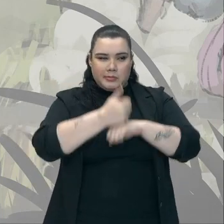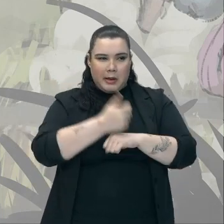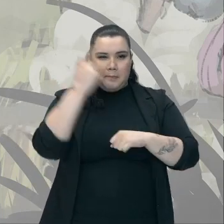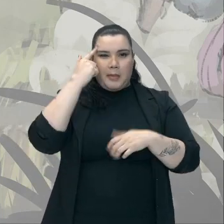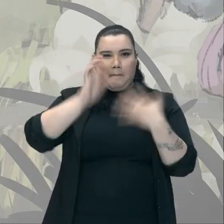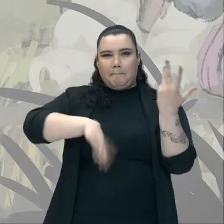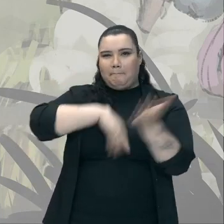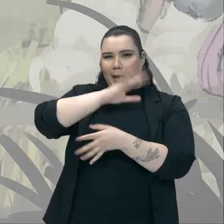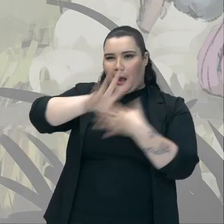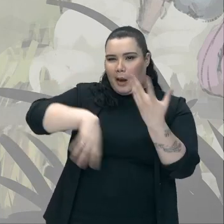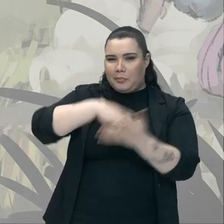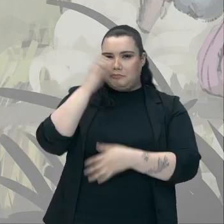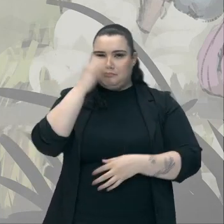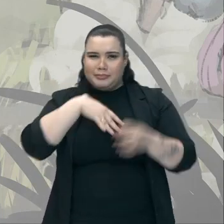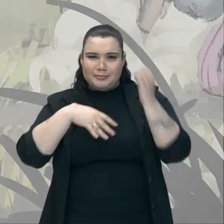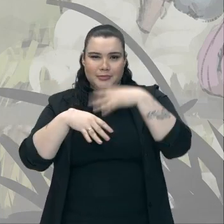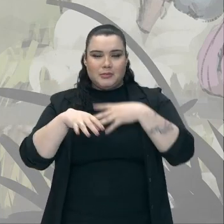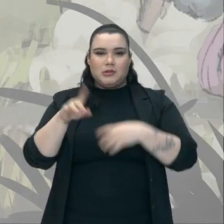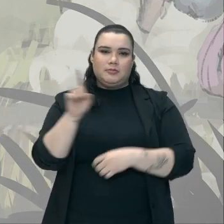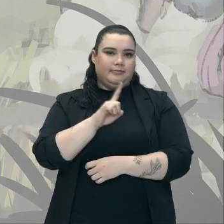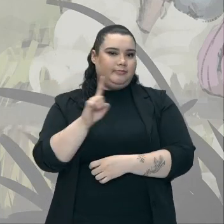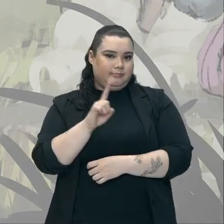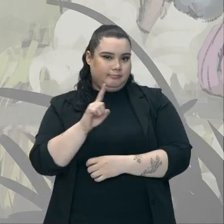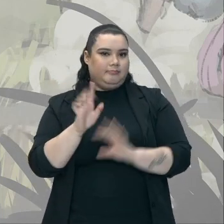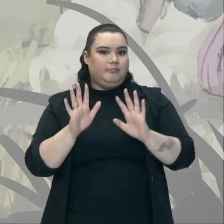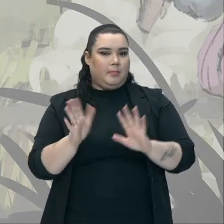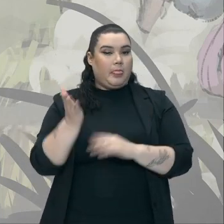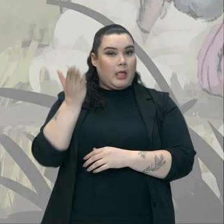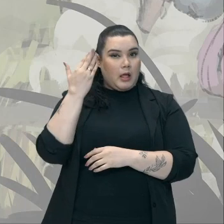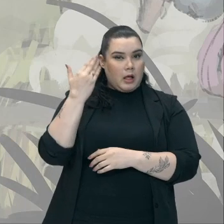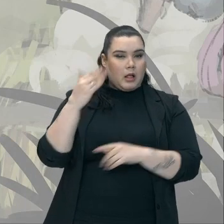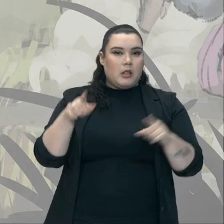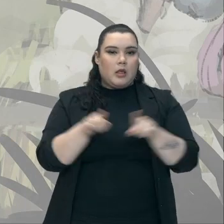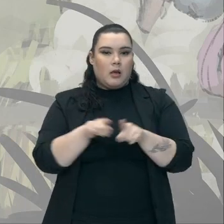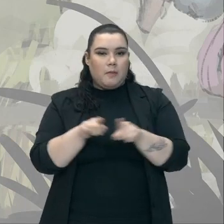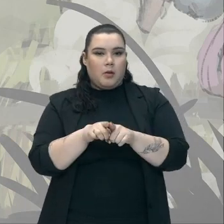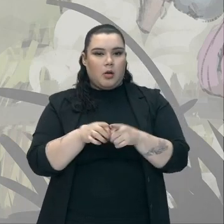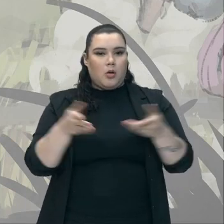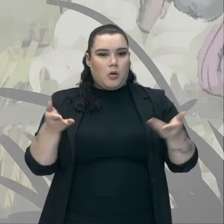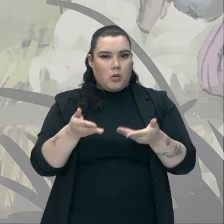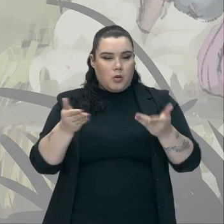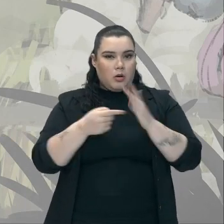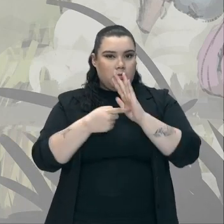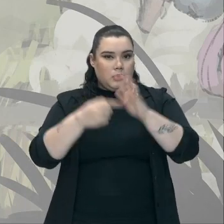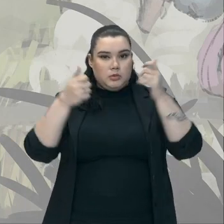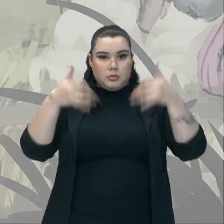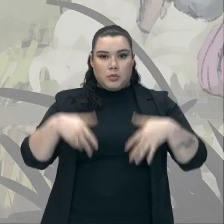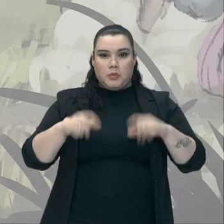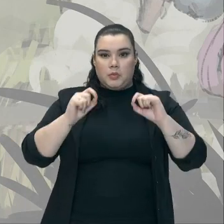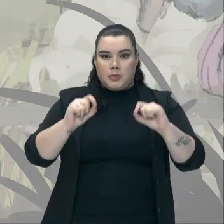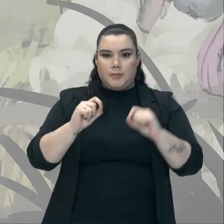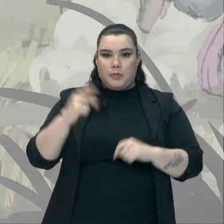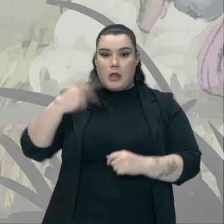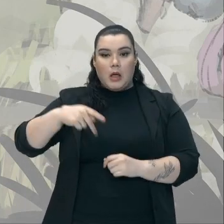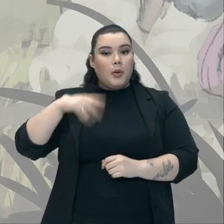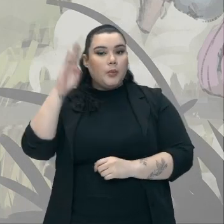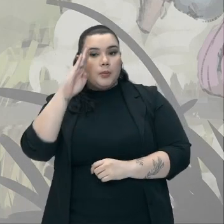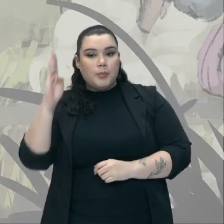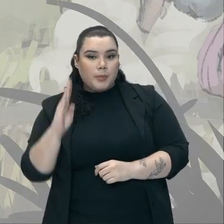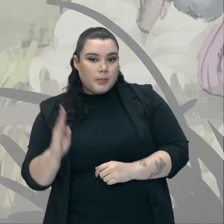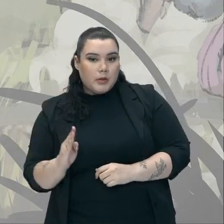É o que Muitos falavam Outrora E hoje esse mito É meio que quebrado Foi uma Uma